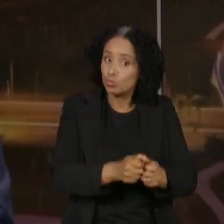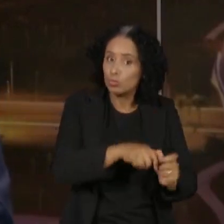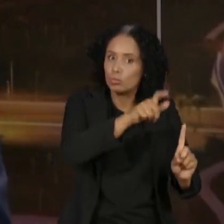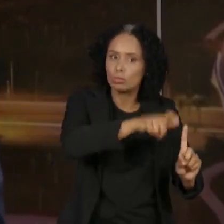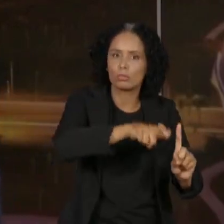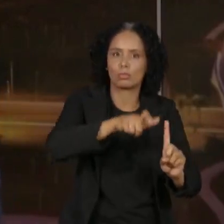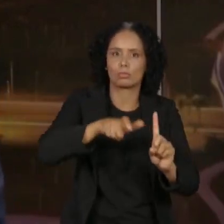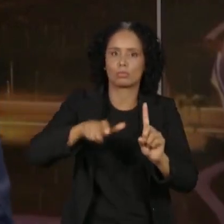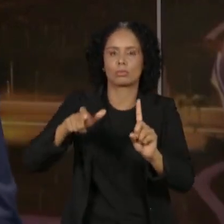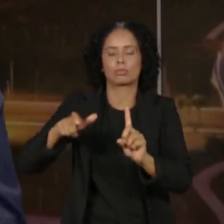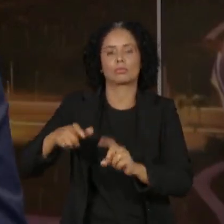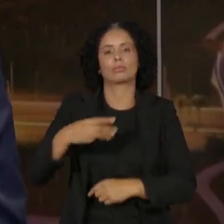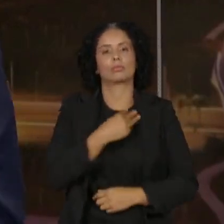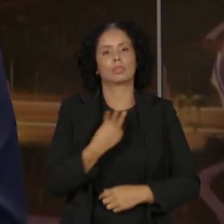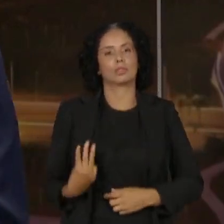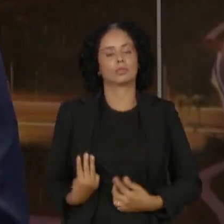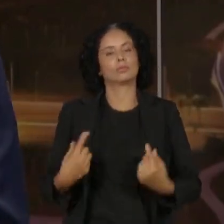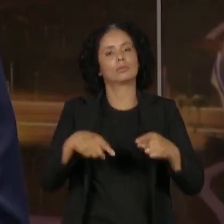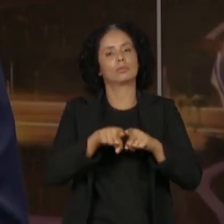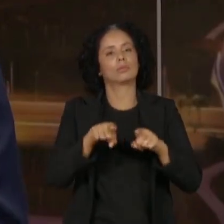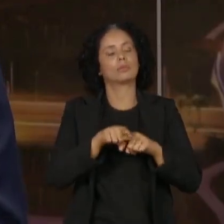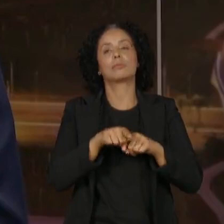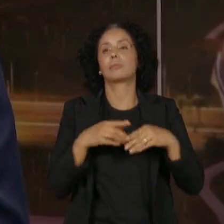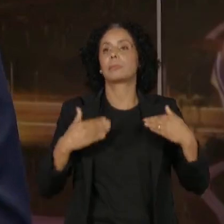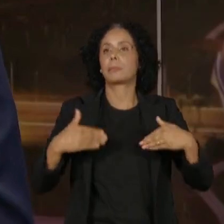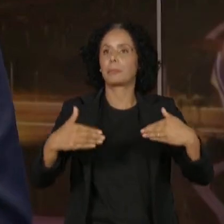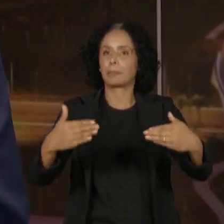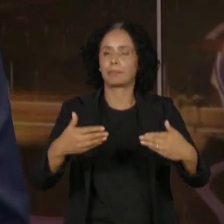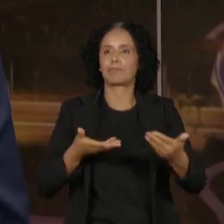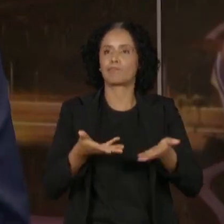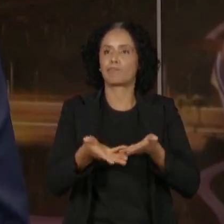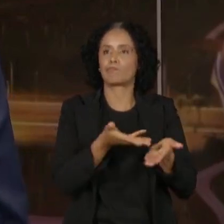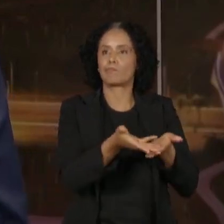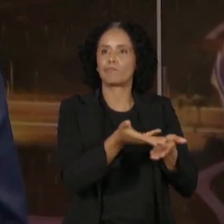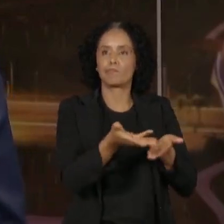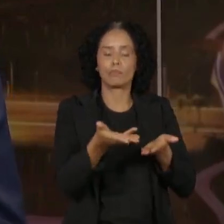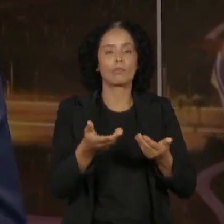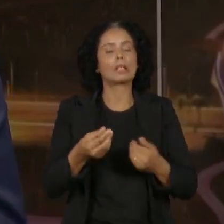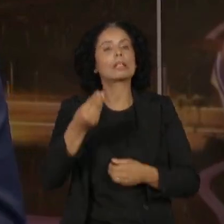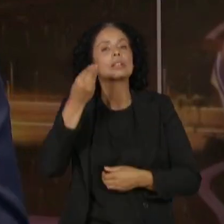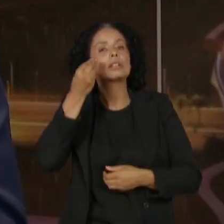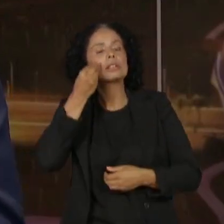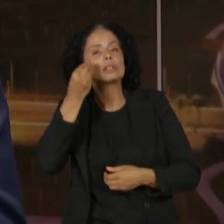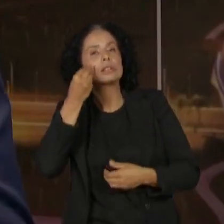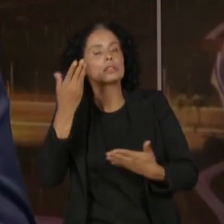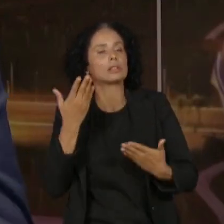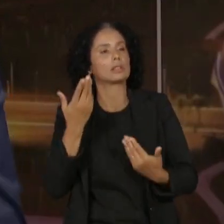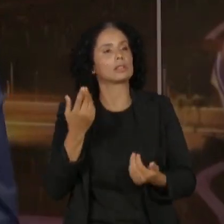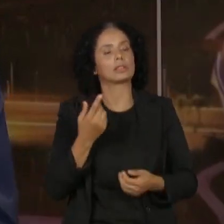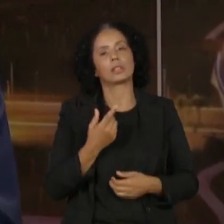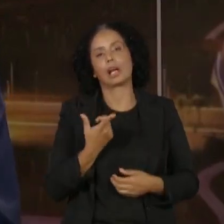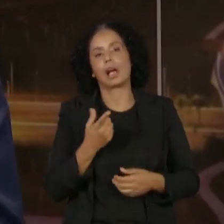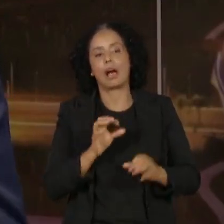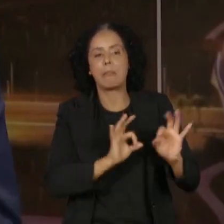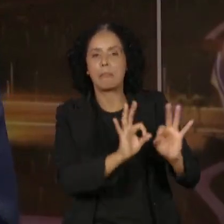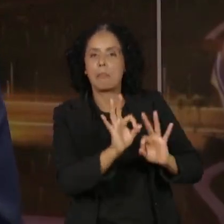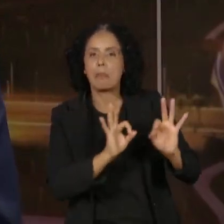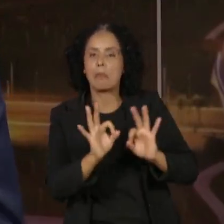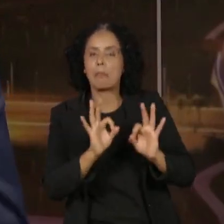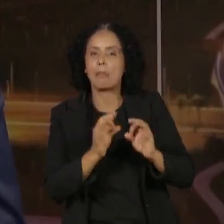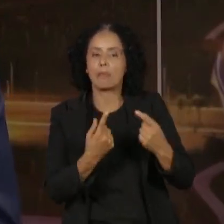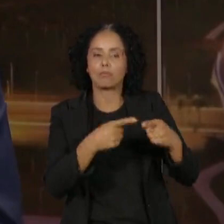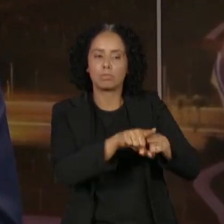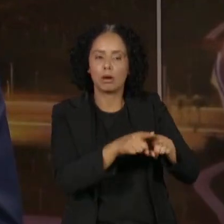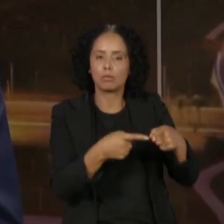ministros e ministérios aqui do governo, buscando, eu diria, criar uma relação de parceria, de